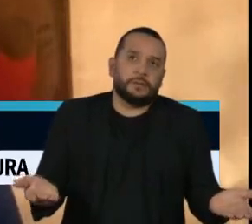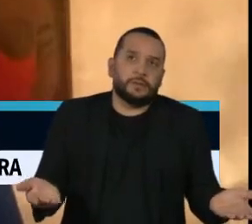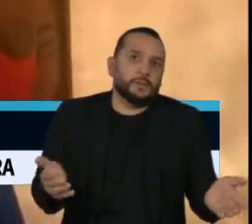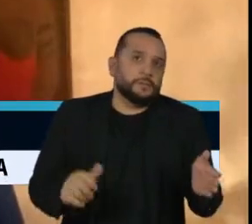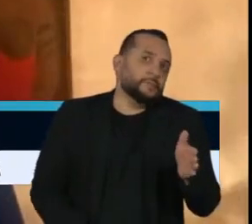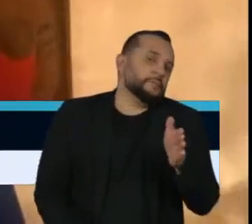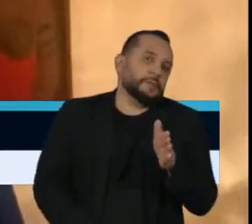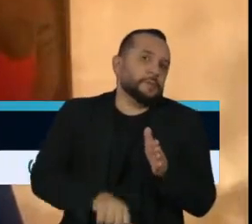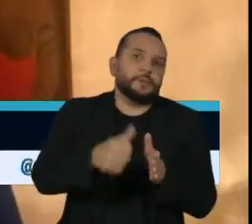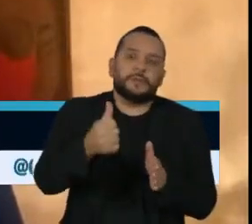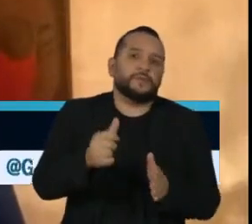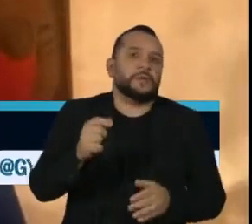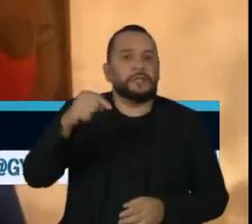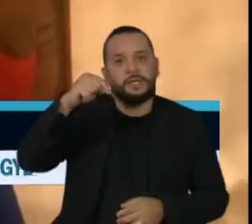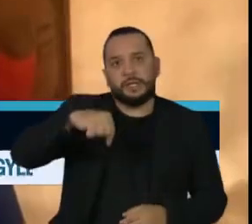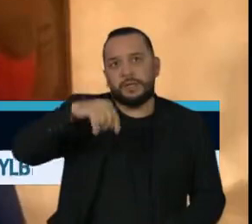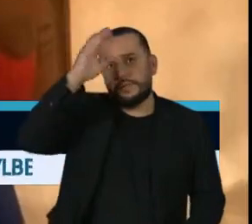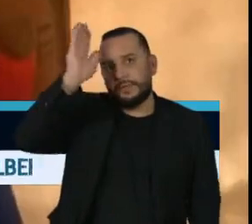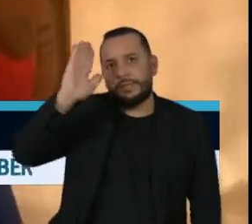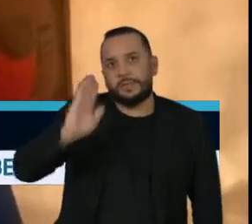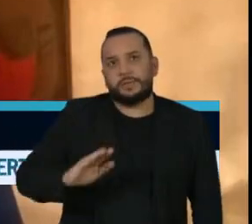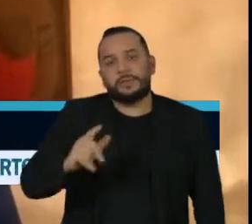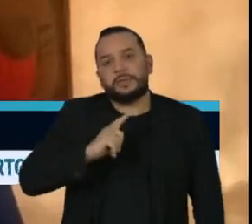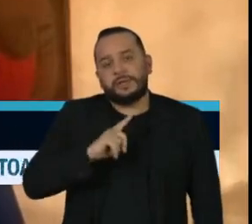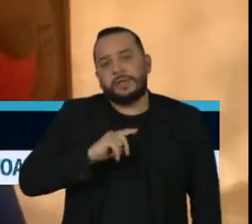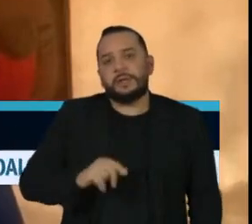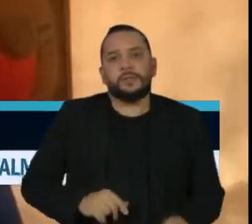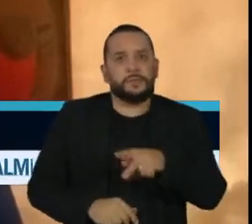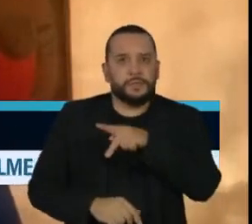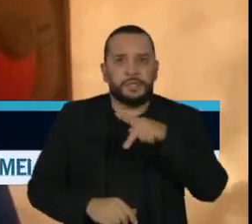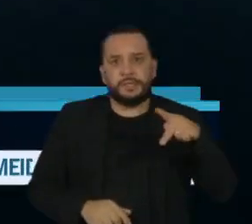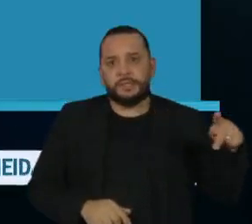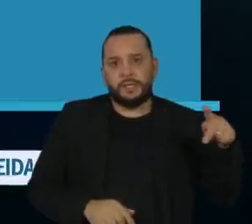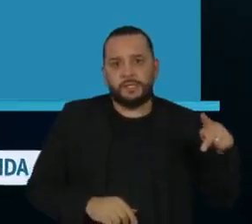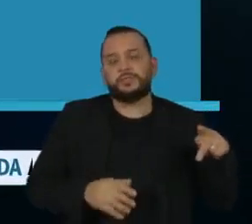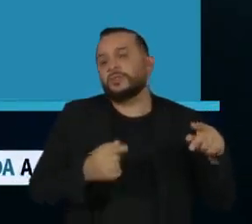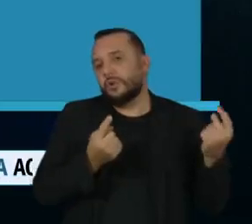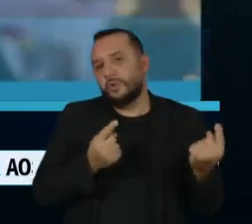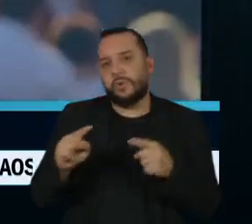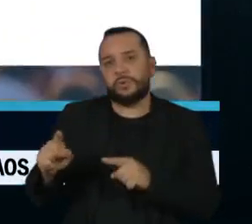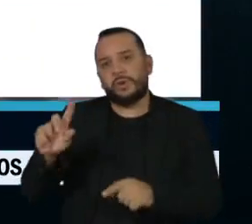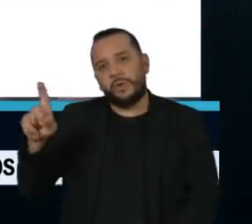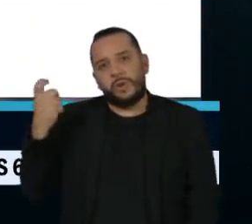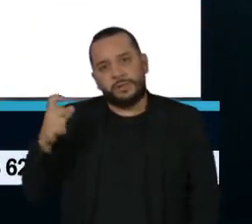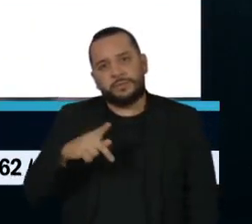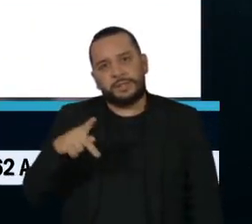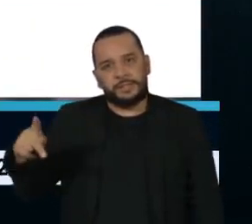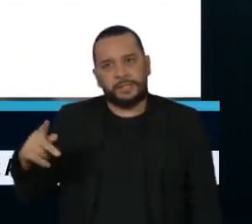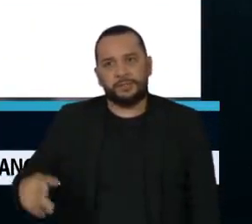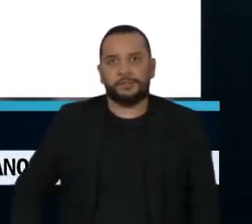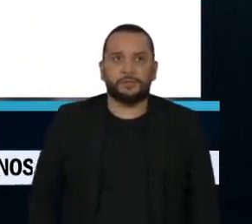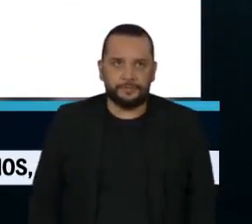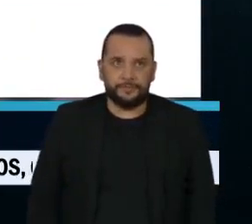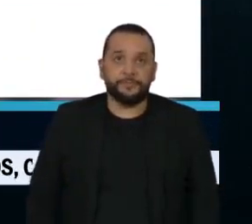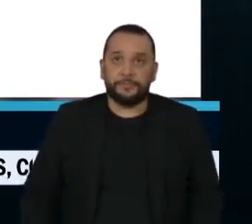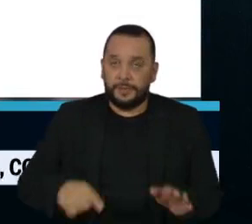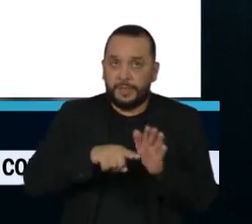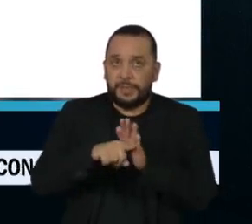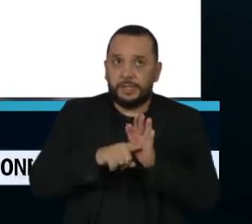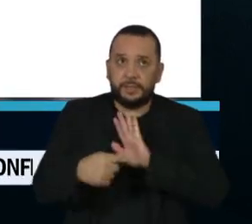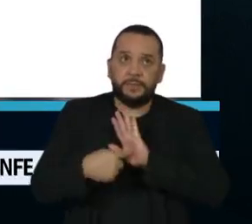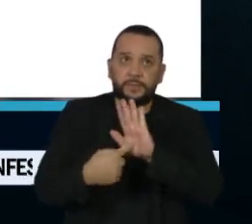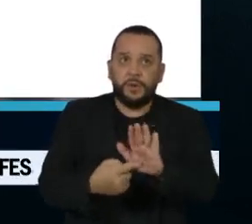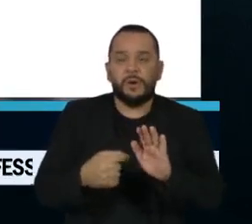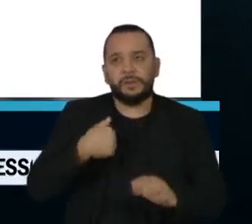inédita, nós temos no Brasil um presidente enfrentando um ex-presidente. Na pesquisa estimulada, quando o Instituto apresenta os